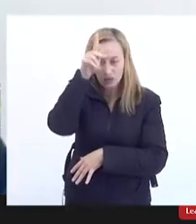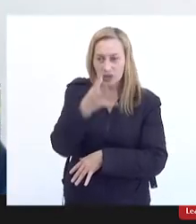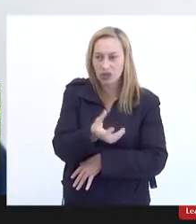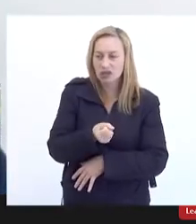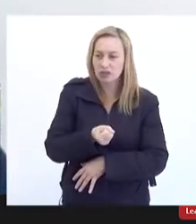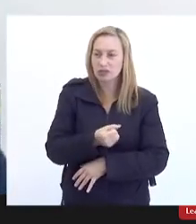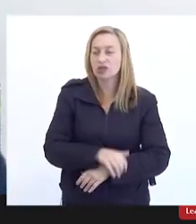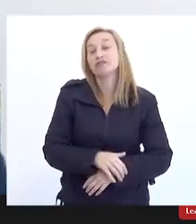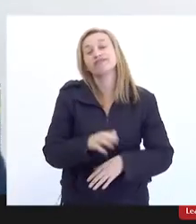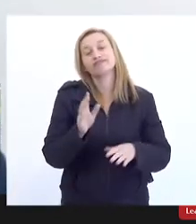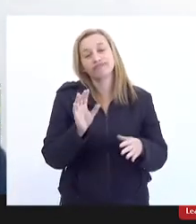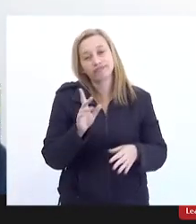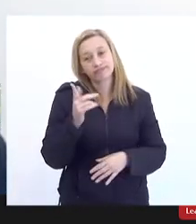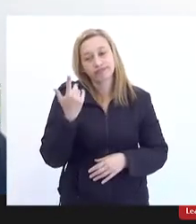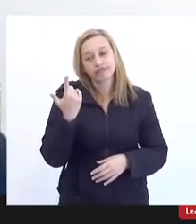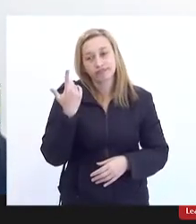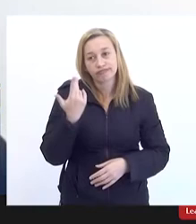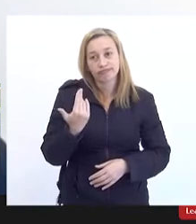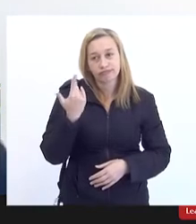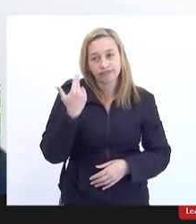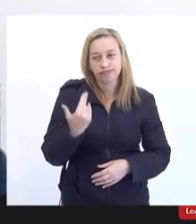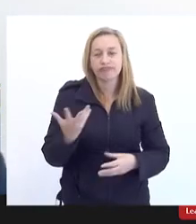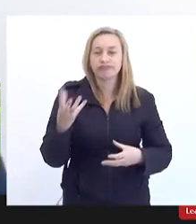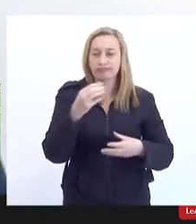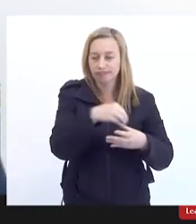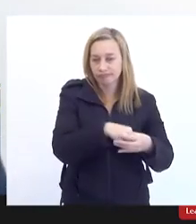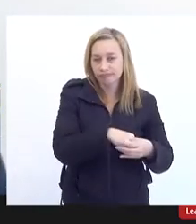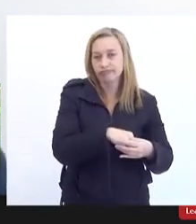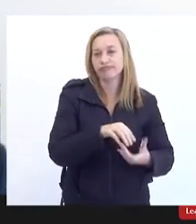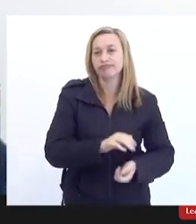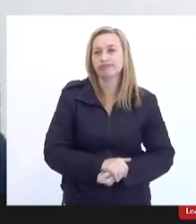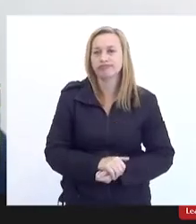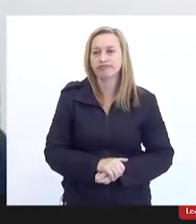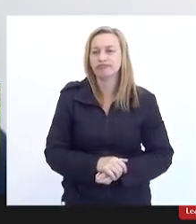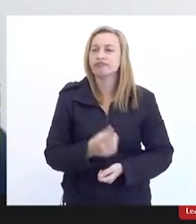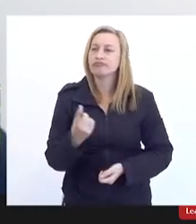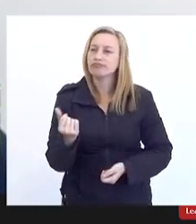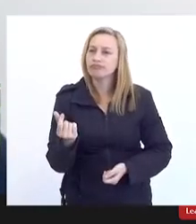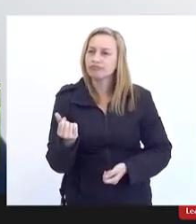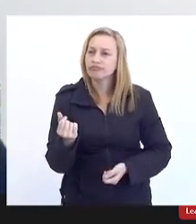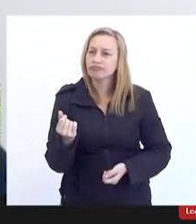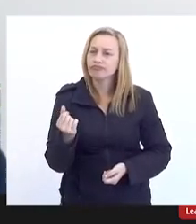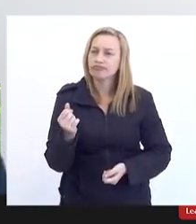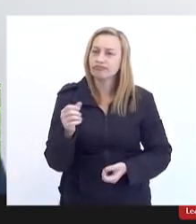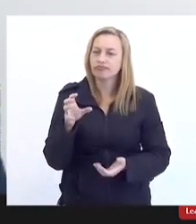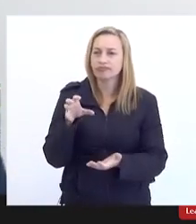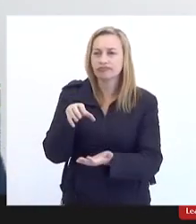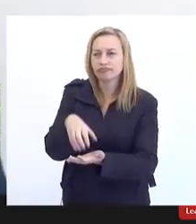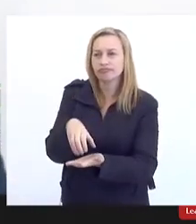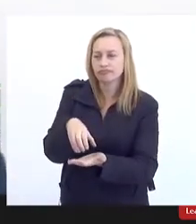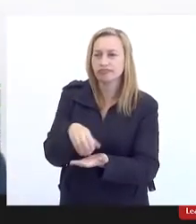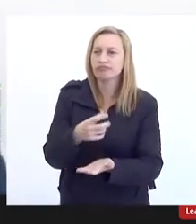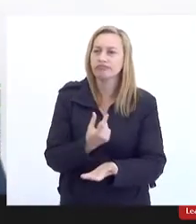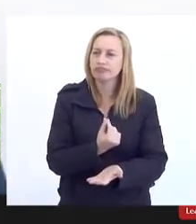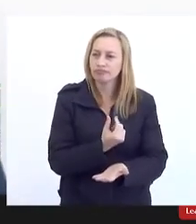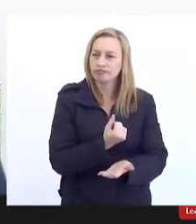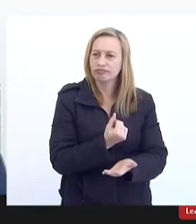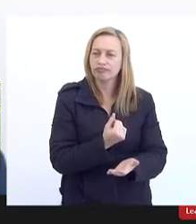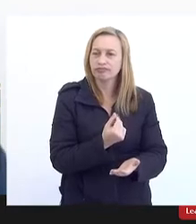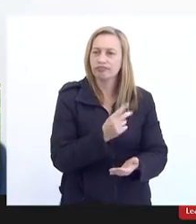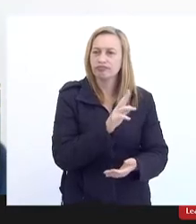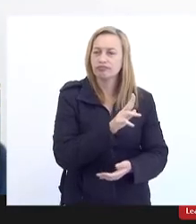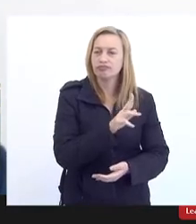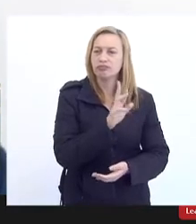geralmente esse processo eles incorporam o núcleo central e o núcleo urbano do município o primeiro distrito do